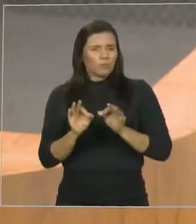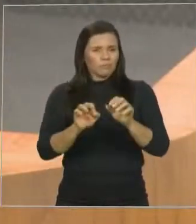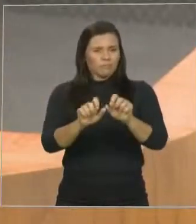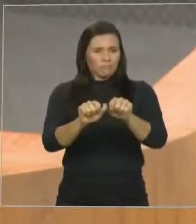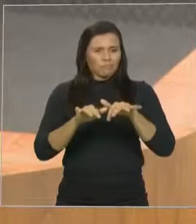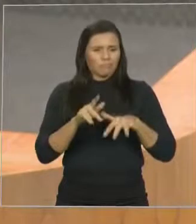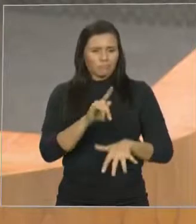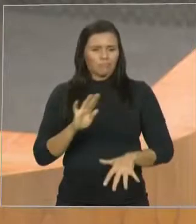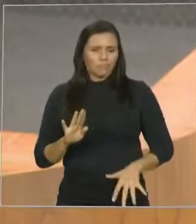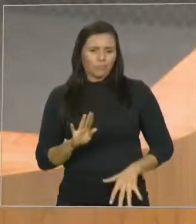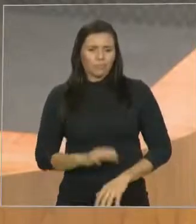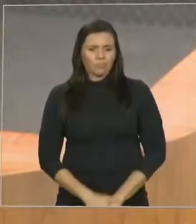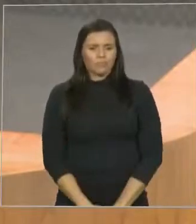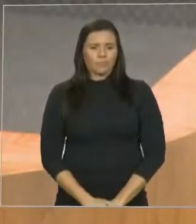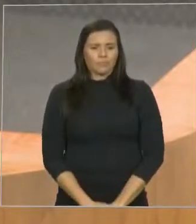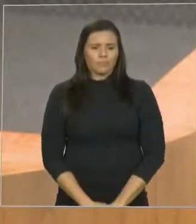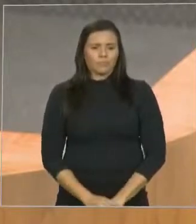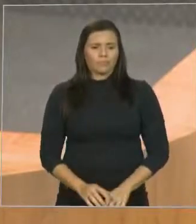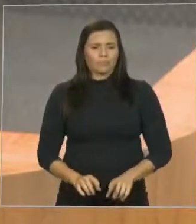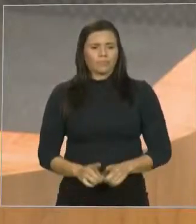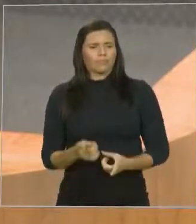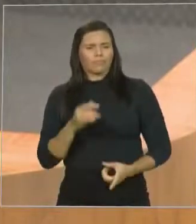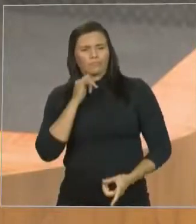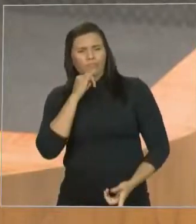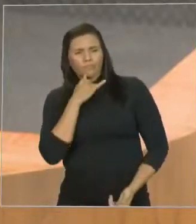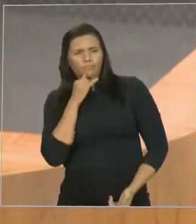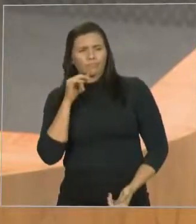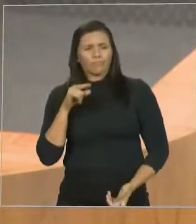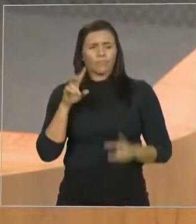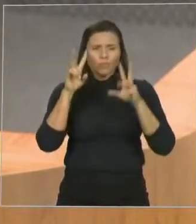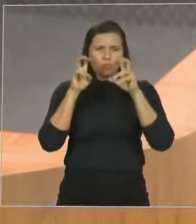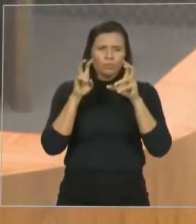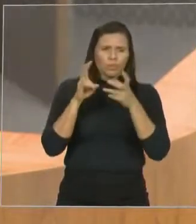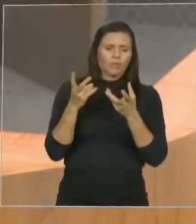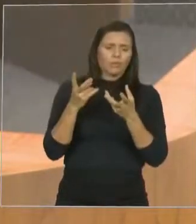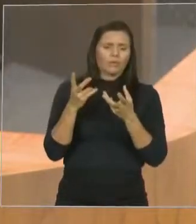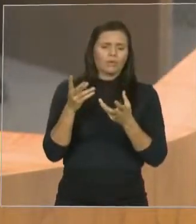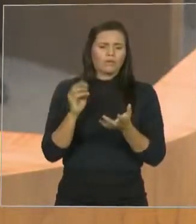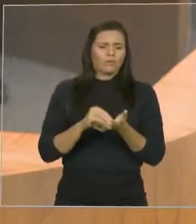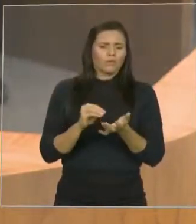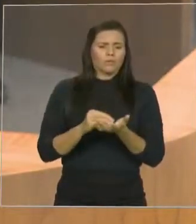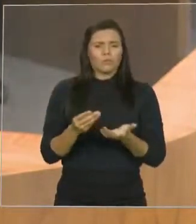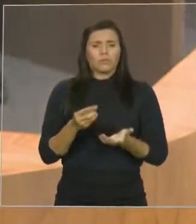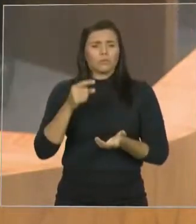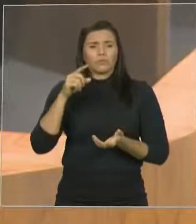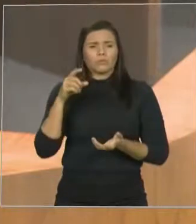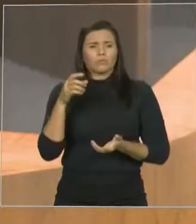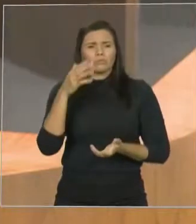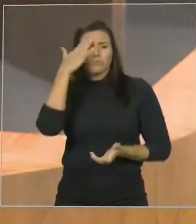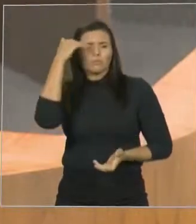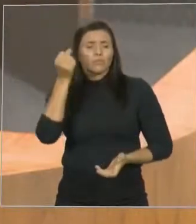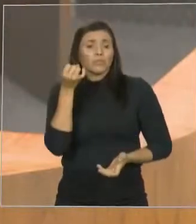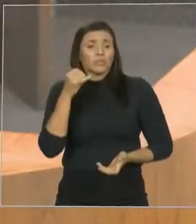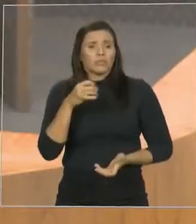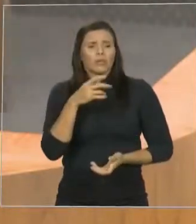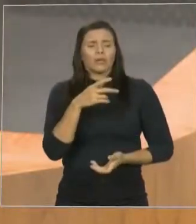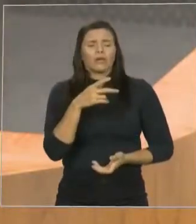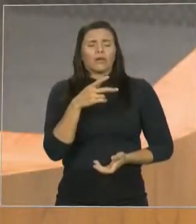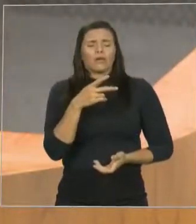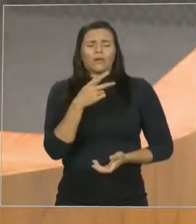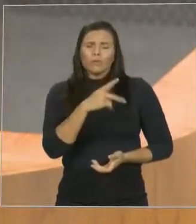tema não trouxe ao plenário e talvez tenha sido falha da assessoria que não convidou os